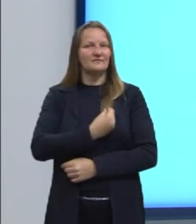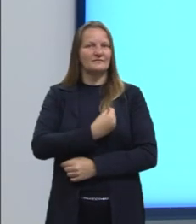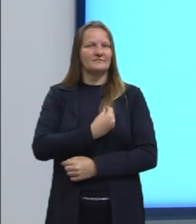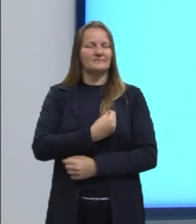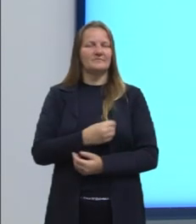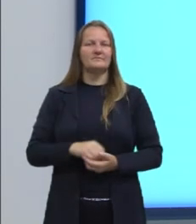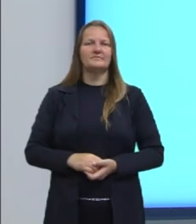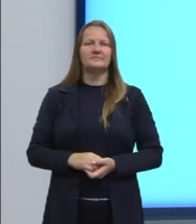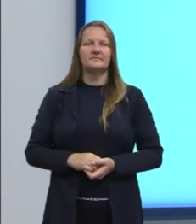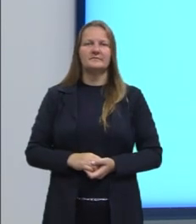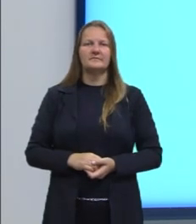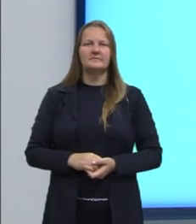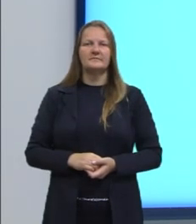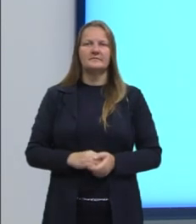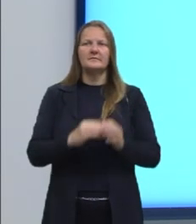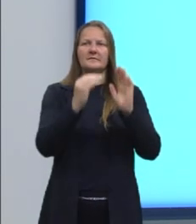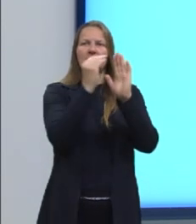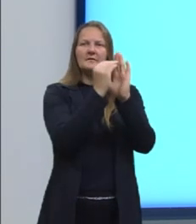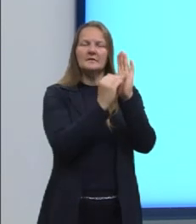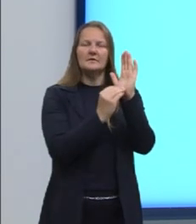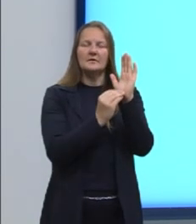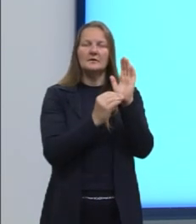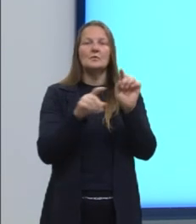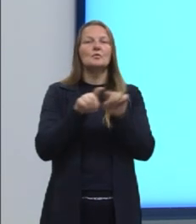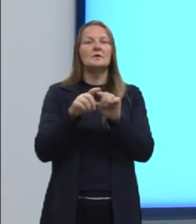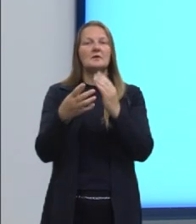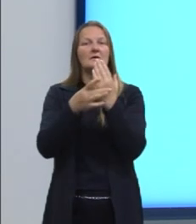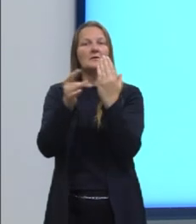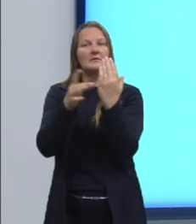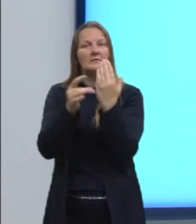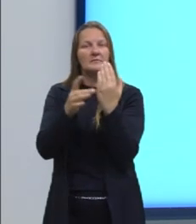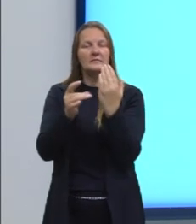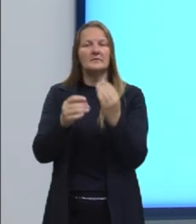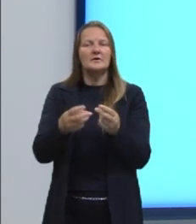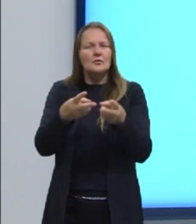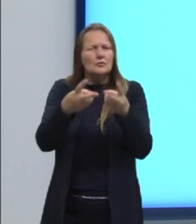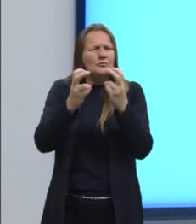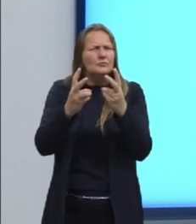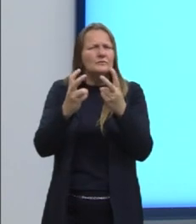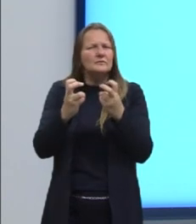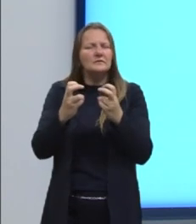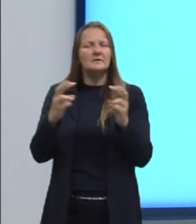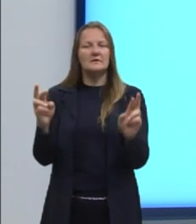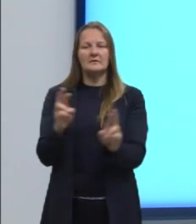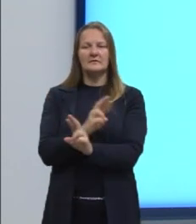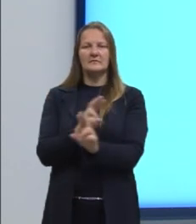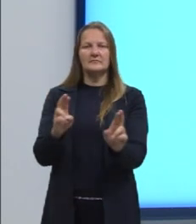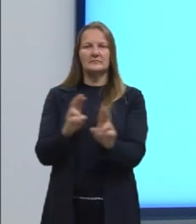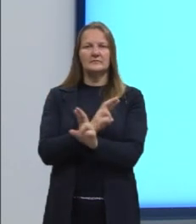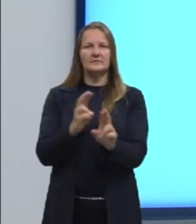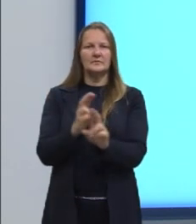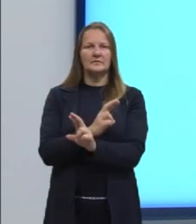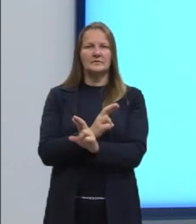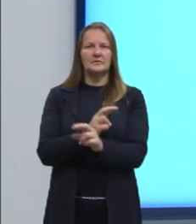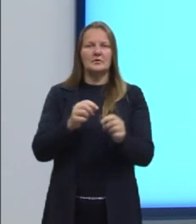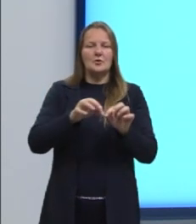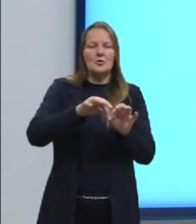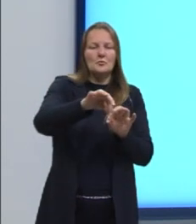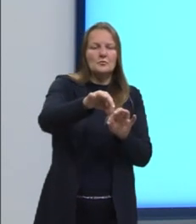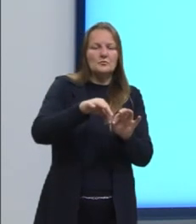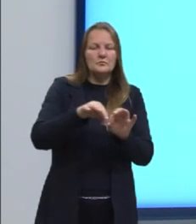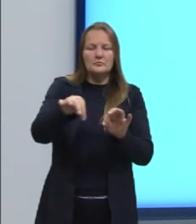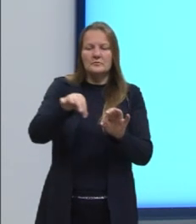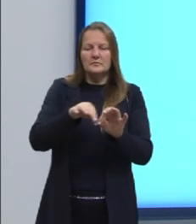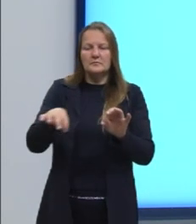Aí, nós temos as nossas habilidades. Identificar relações entre grandezas e